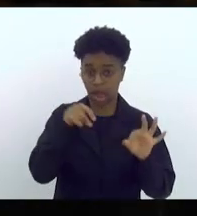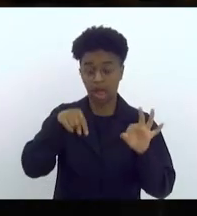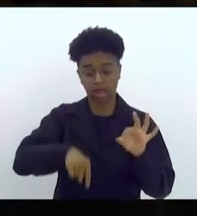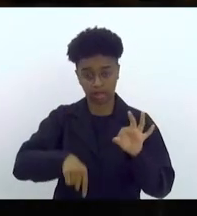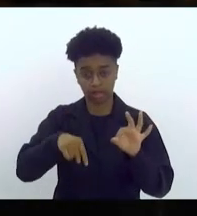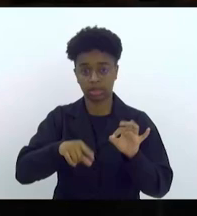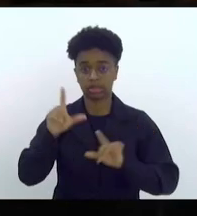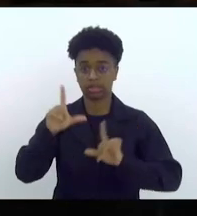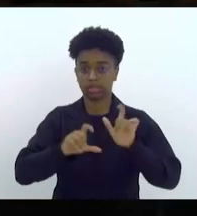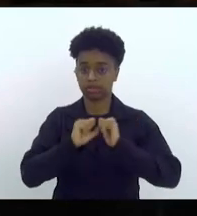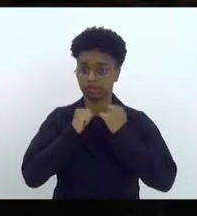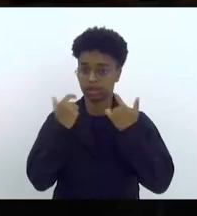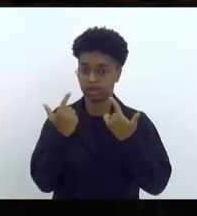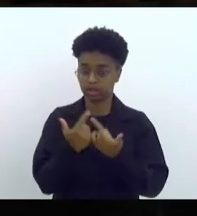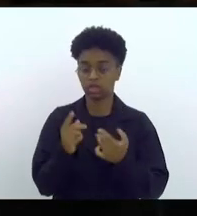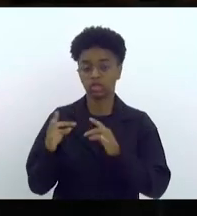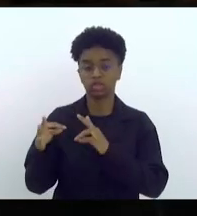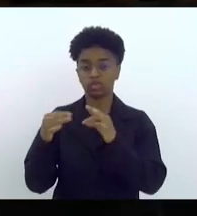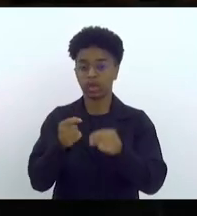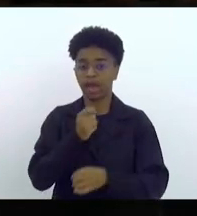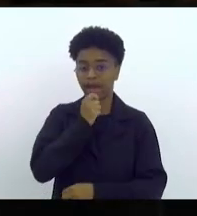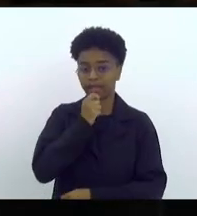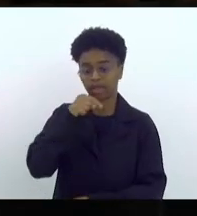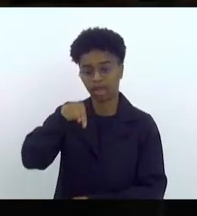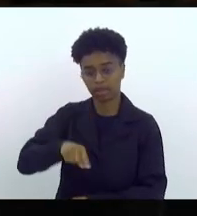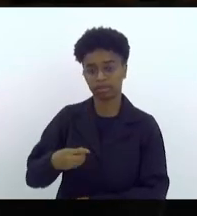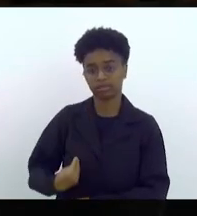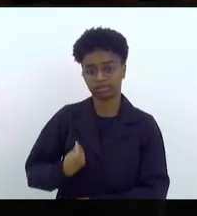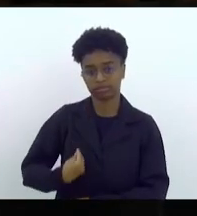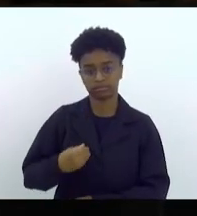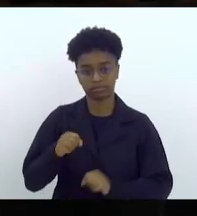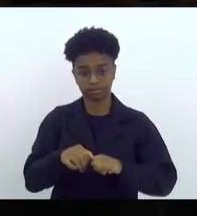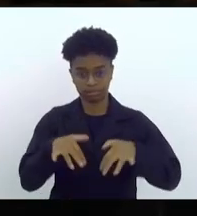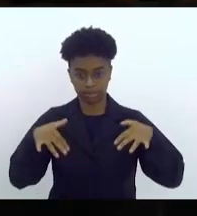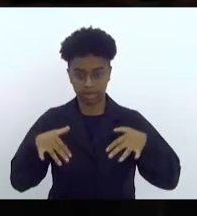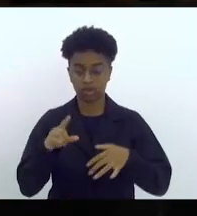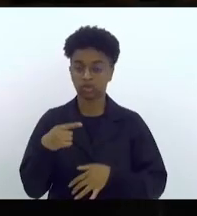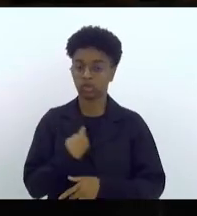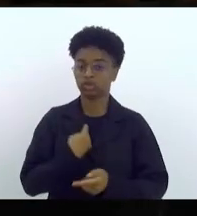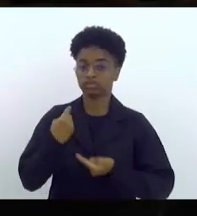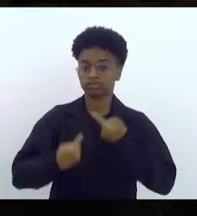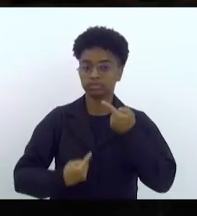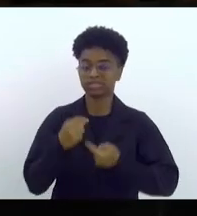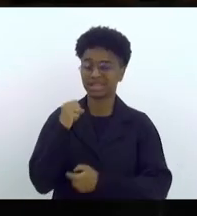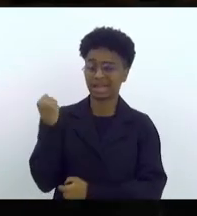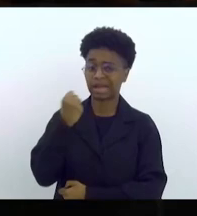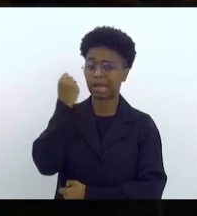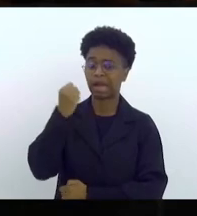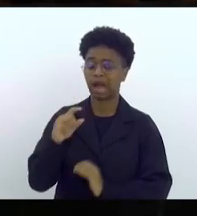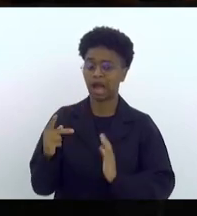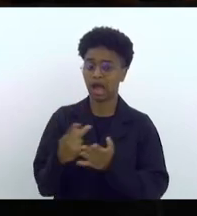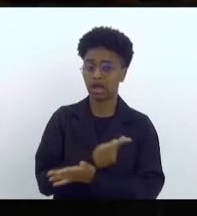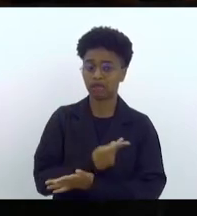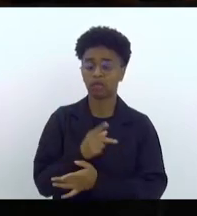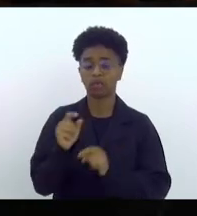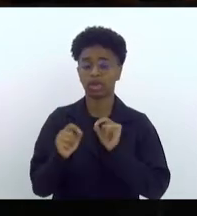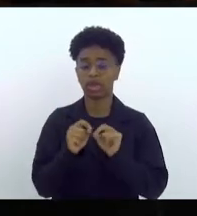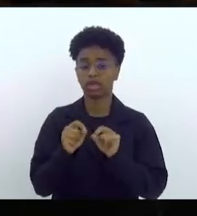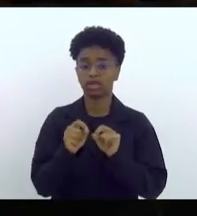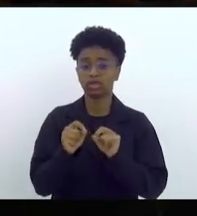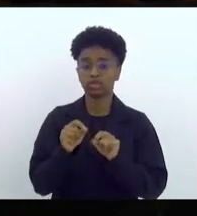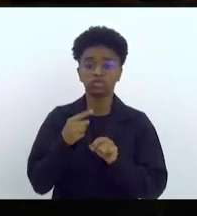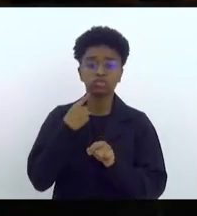transmissão da TV Alerja, a todos que ainda estão aqui no plenário nesse momento, para debater o grave caso de poluição